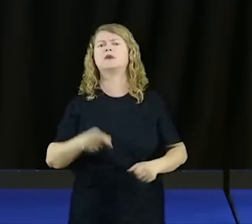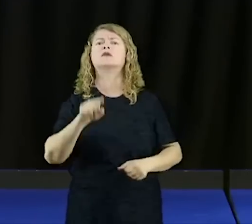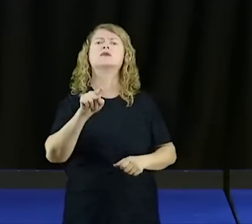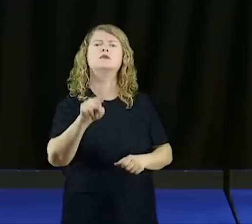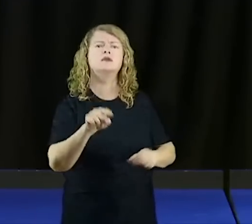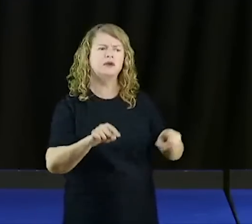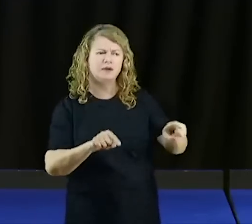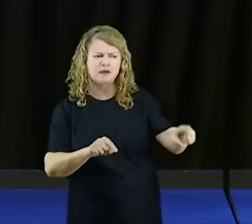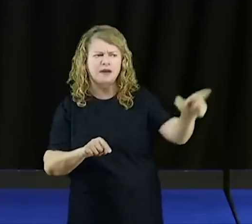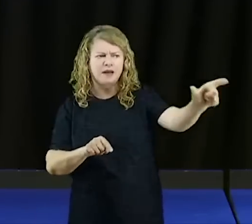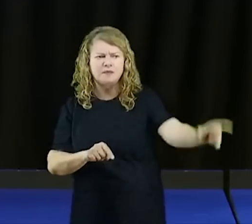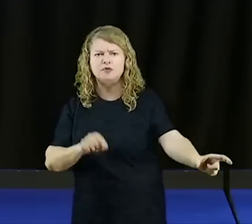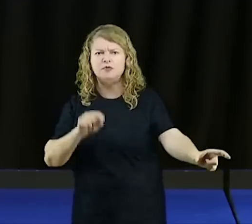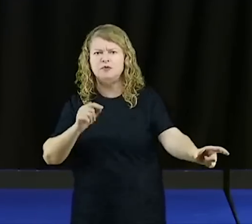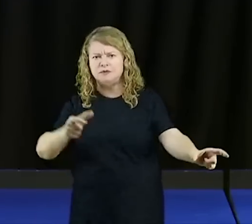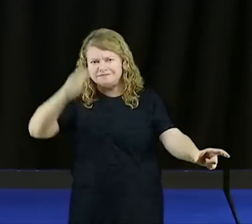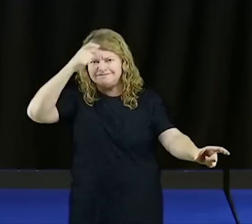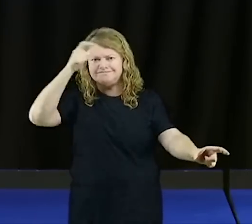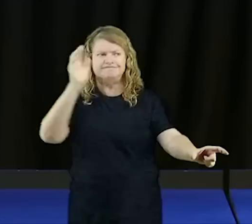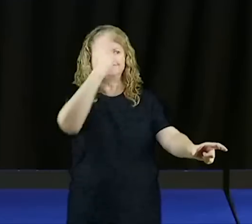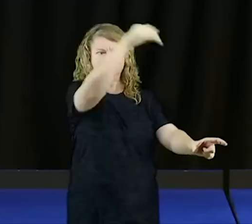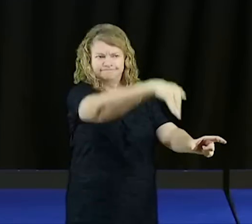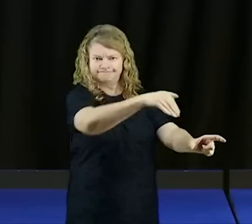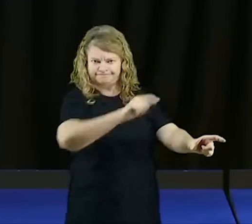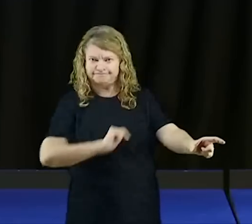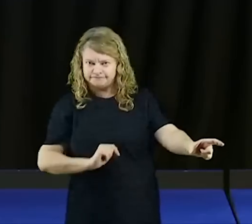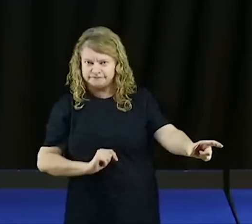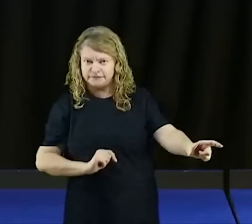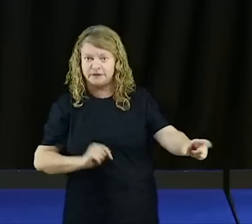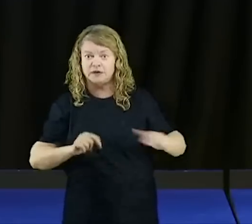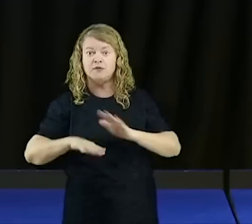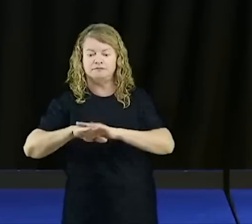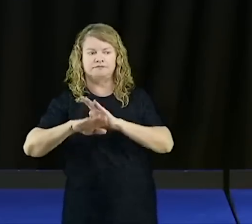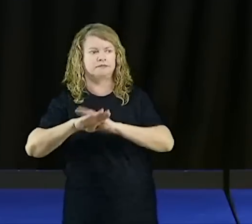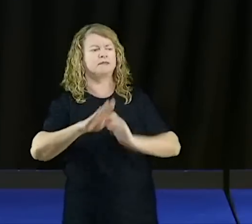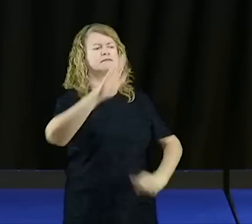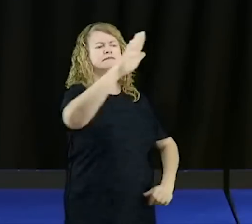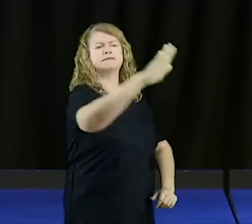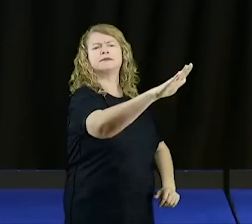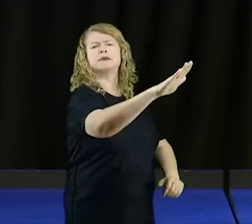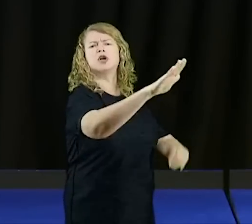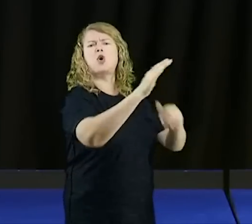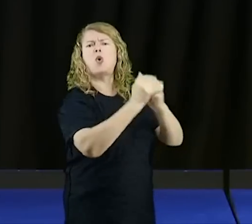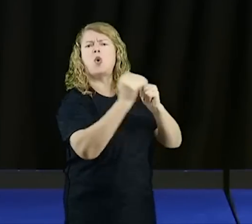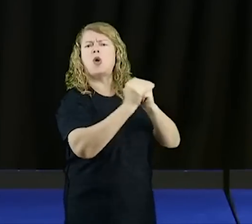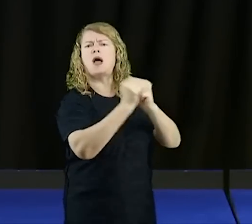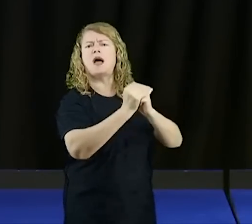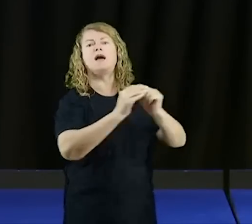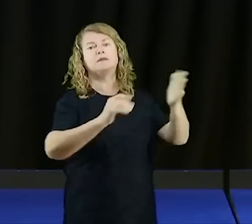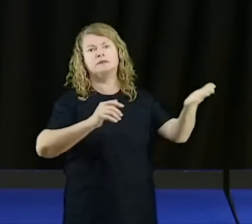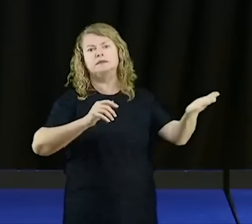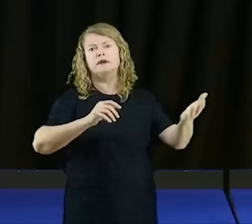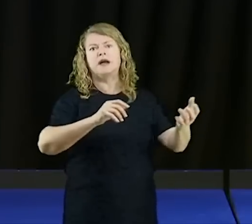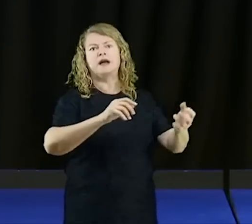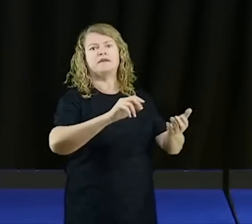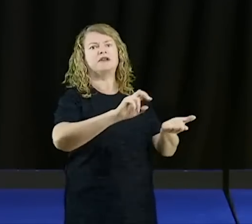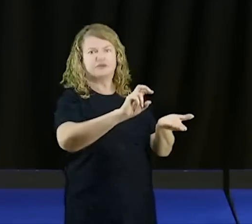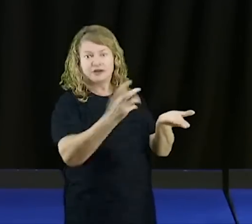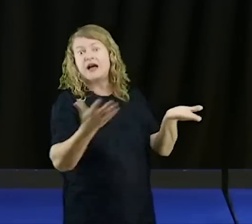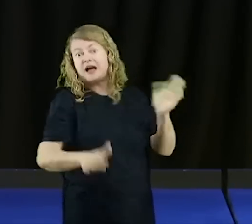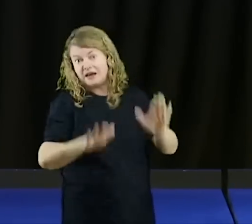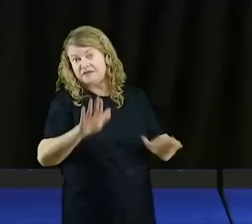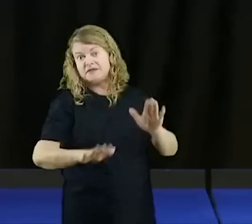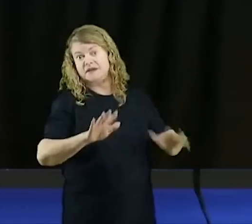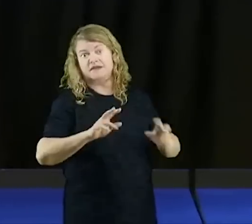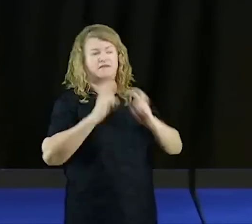o espírito imundo vai manifestar. A manifestação é só um piti espiritual. Quando o espírito imundo, ele